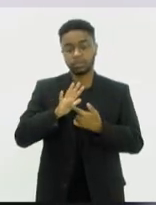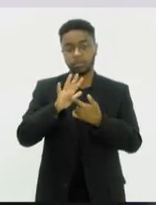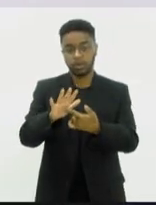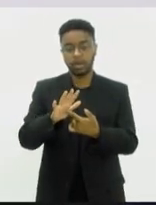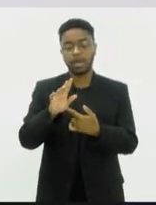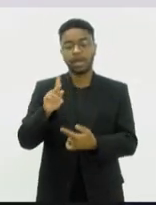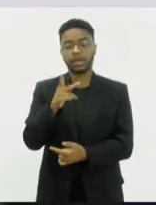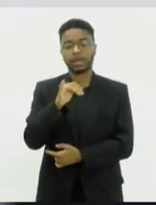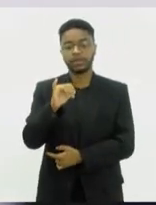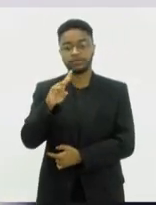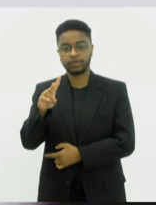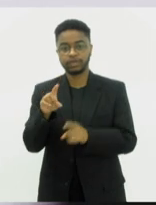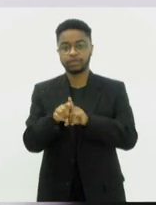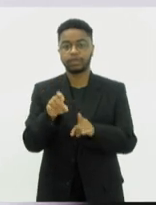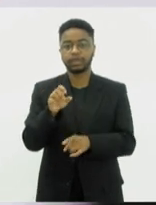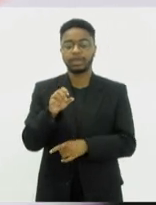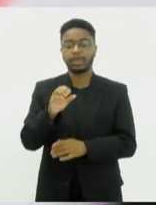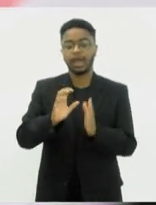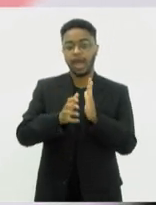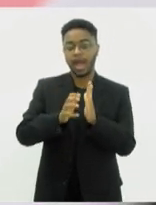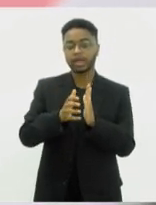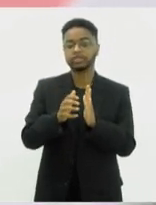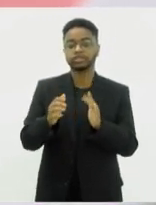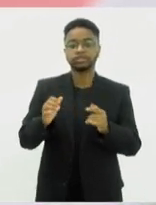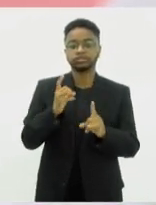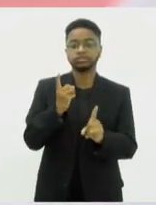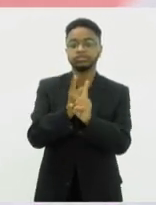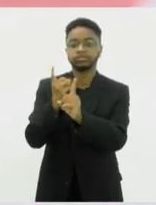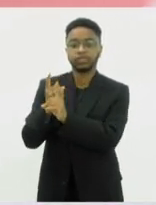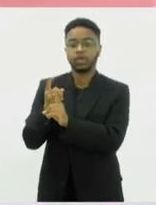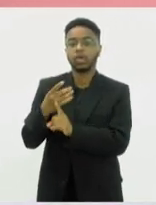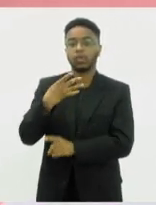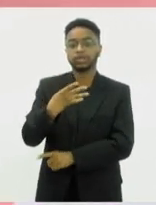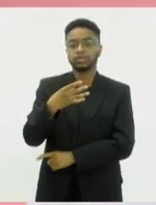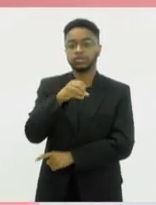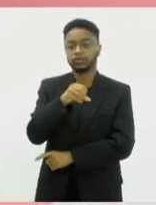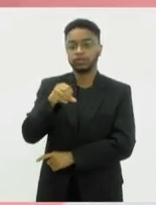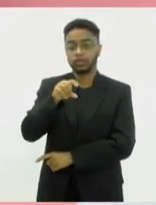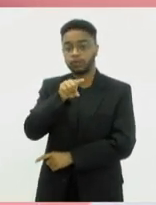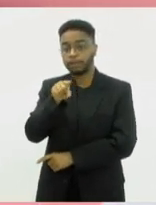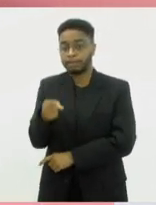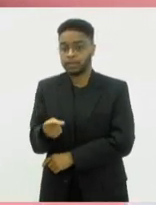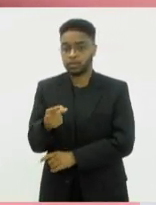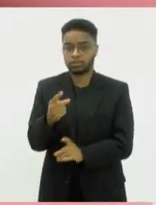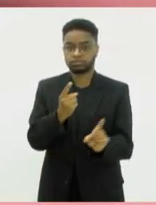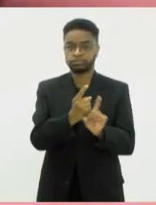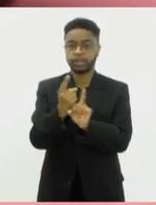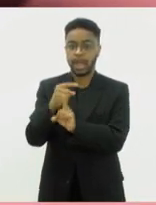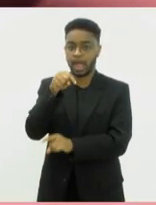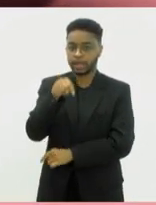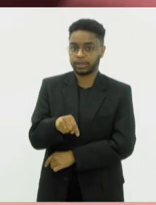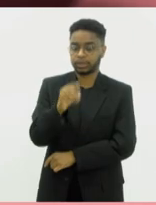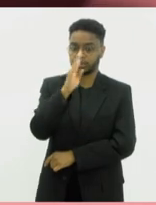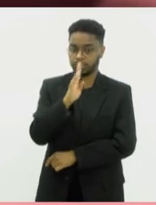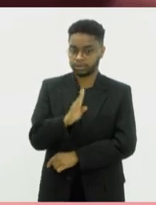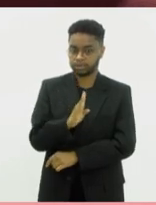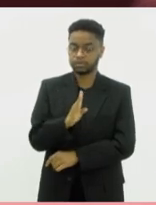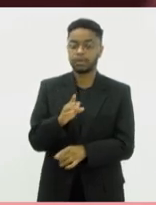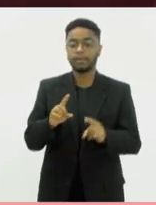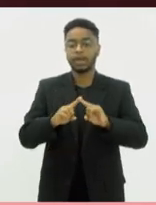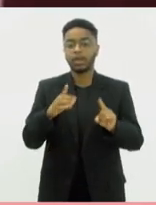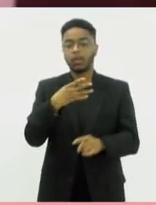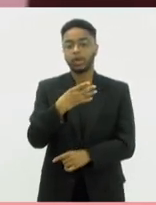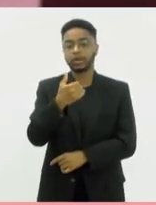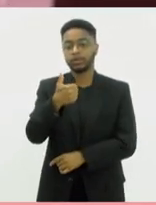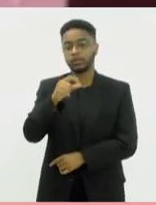notificados 489.594 casos de infecção pelo HIV no Brasil, sendo cerca de 41